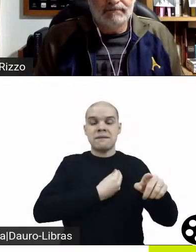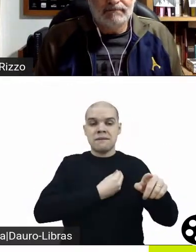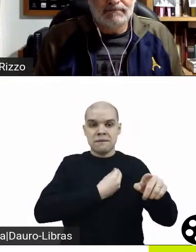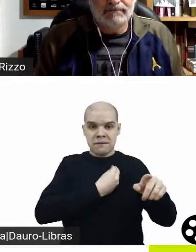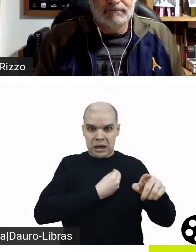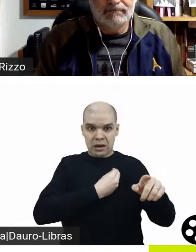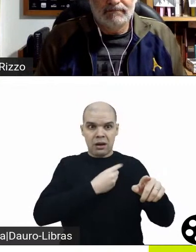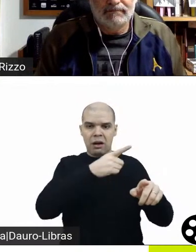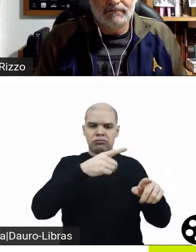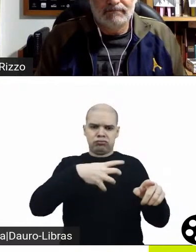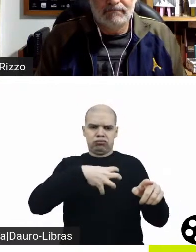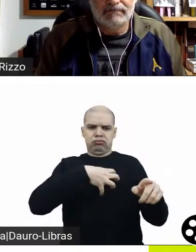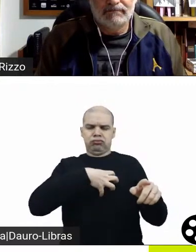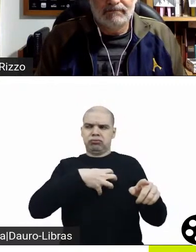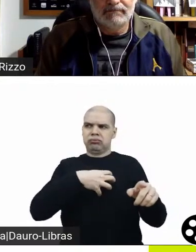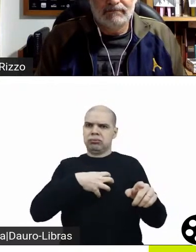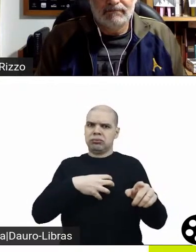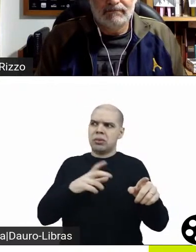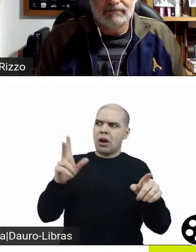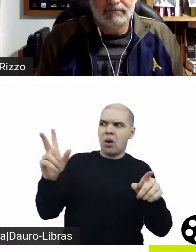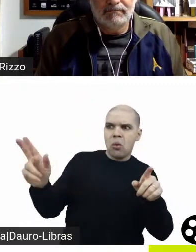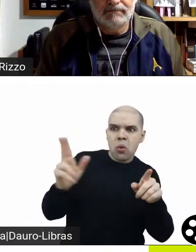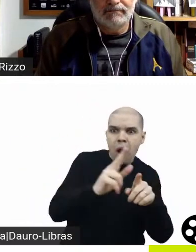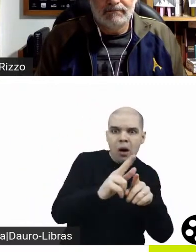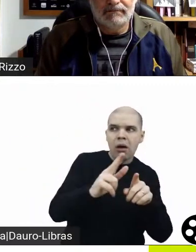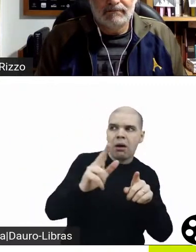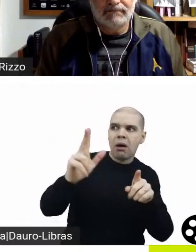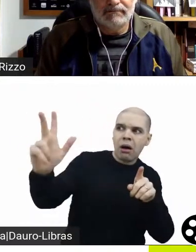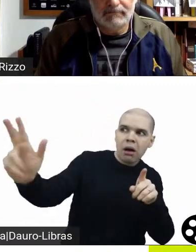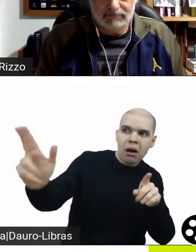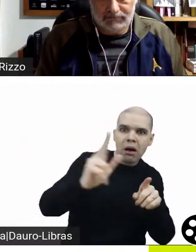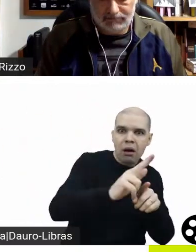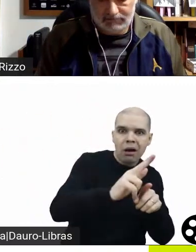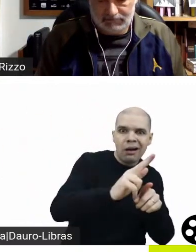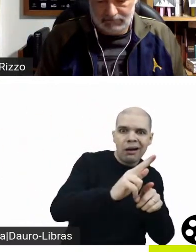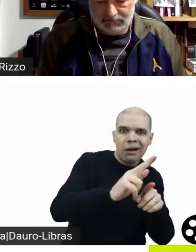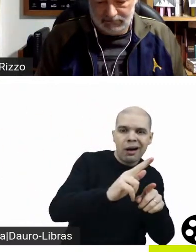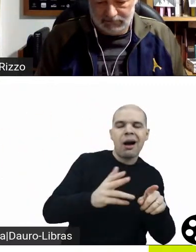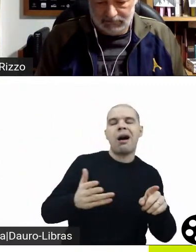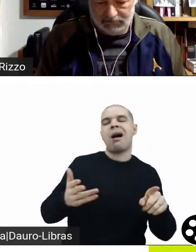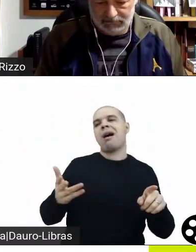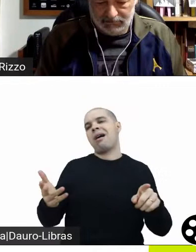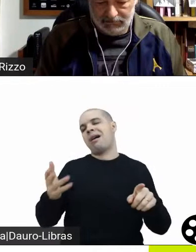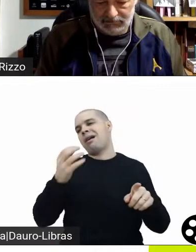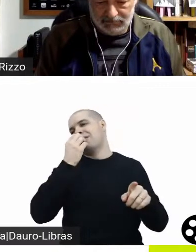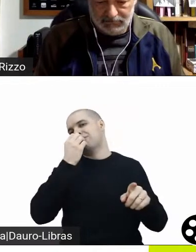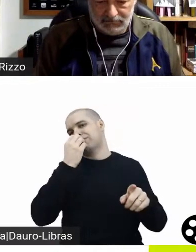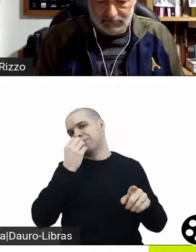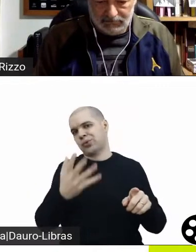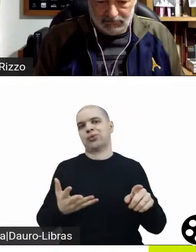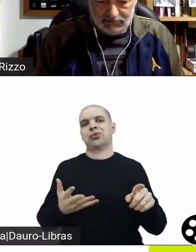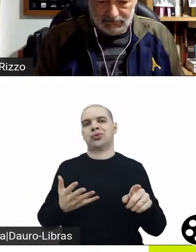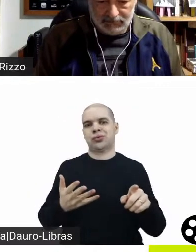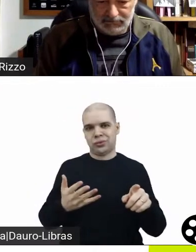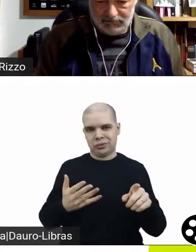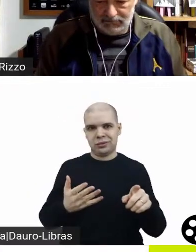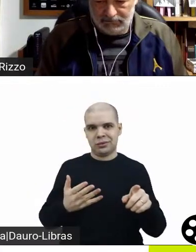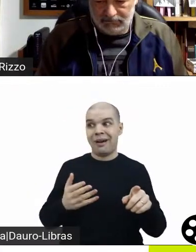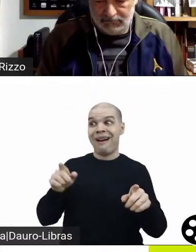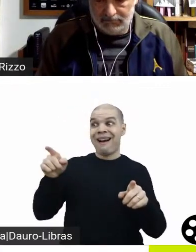tratada como, e ela é, de certa forma, tratada como uma vítima, já que suas ações são fruto, expressam justamente